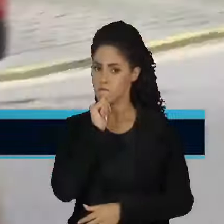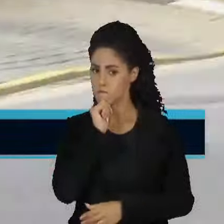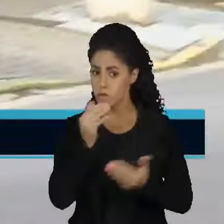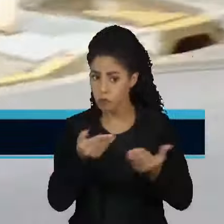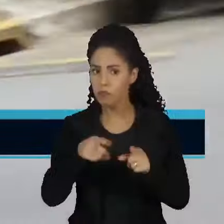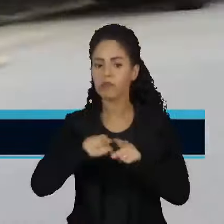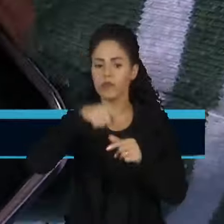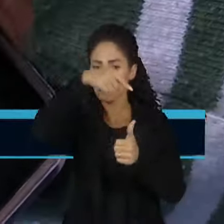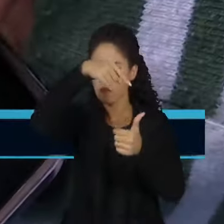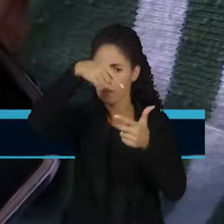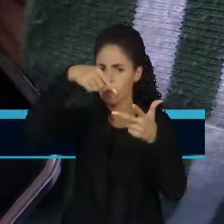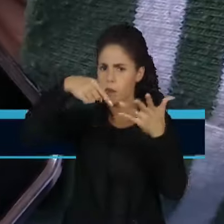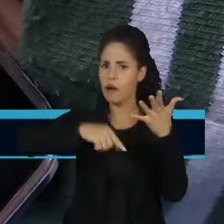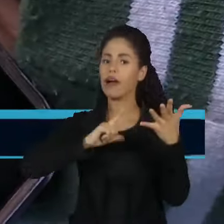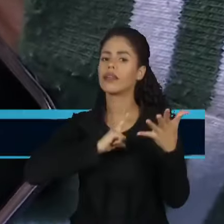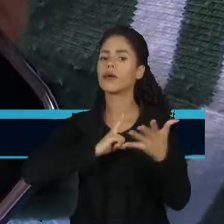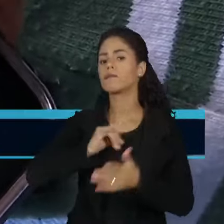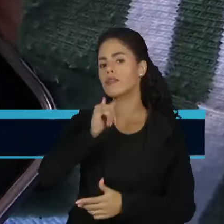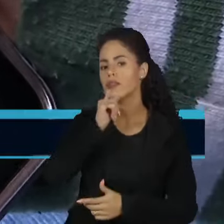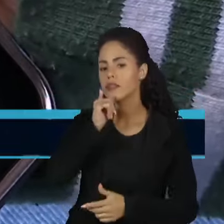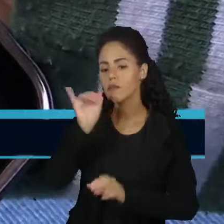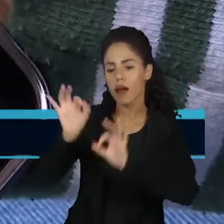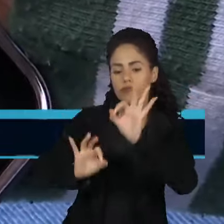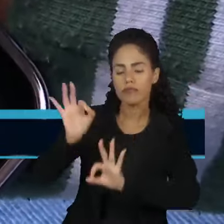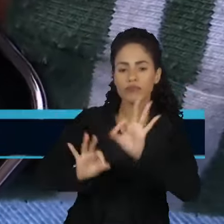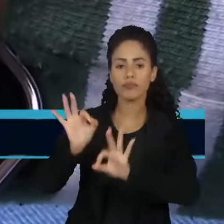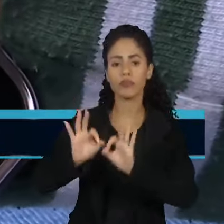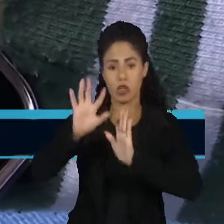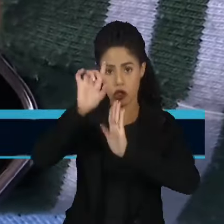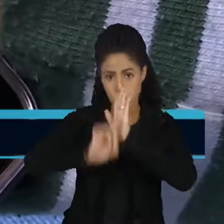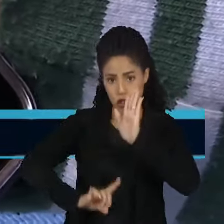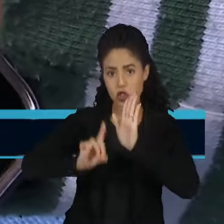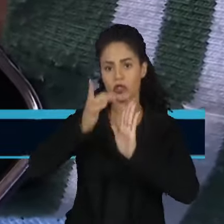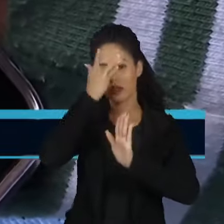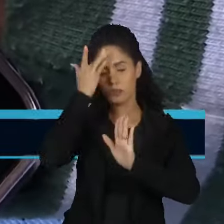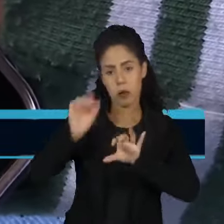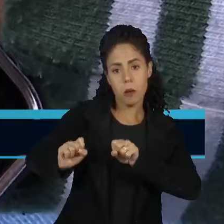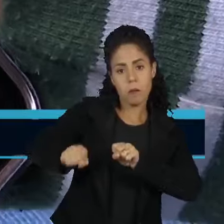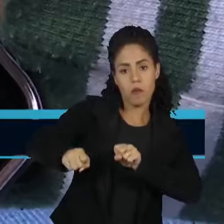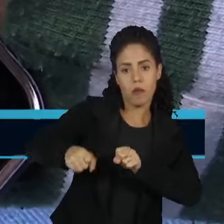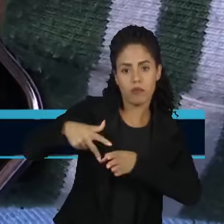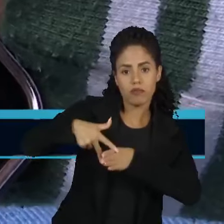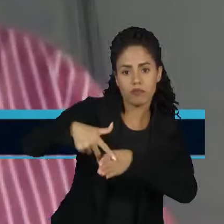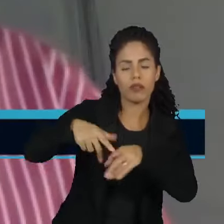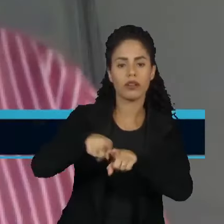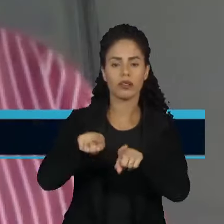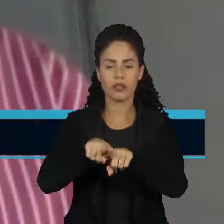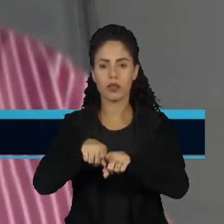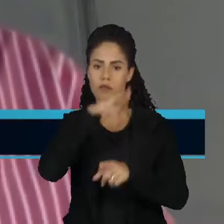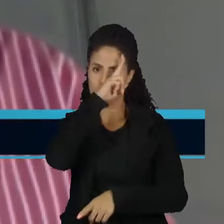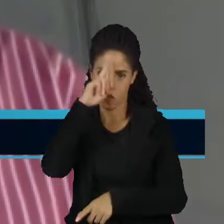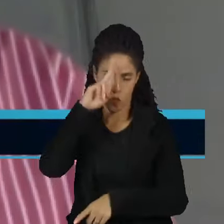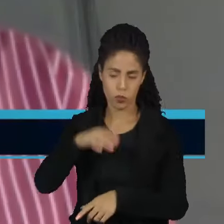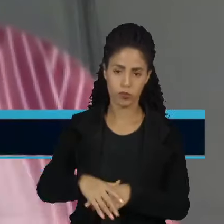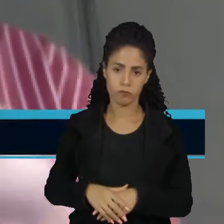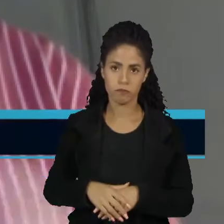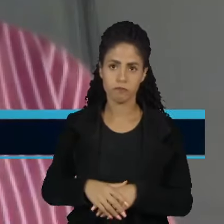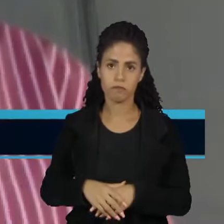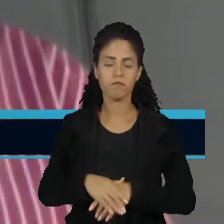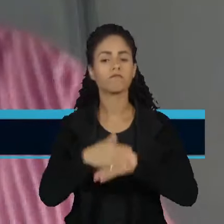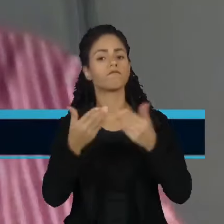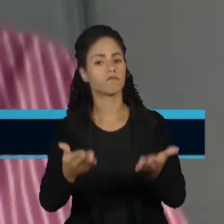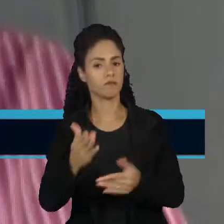itens nessa lista, como a regularização dos direitos dos motoristas de aplicativos. Nós chegamos, no mínimo,